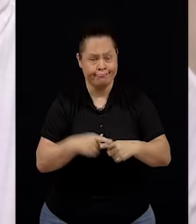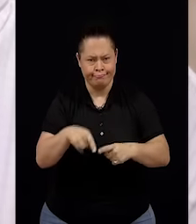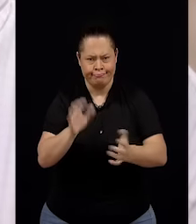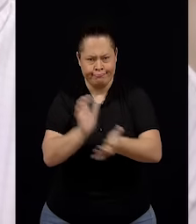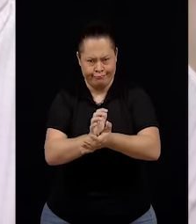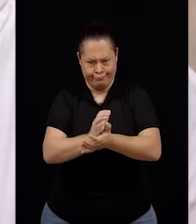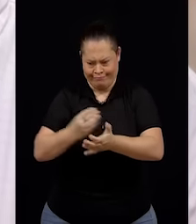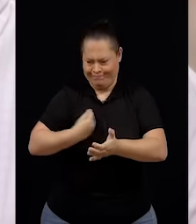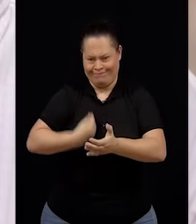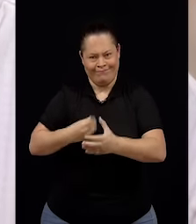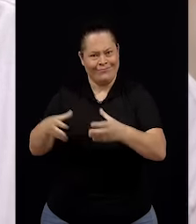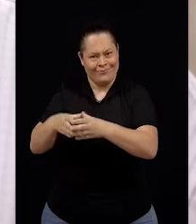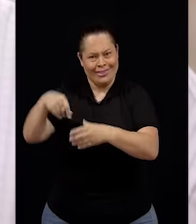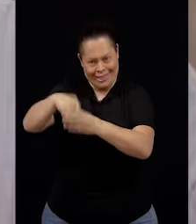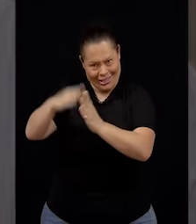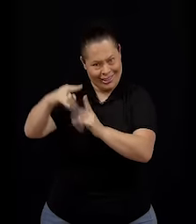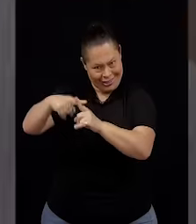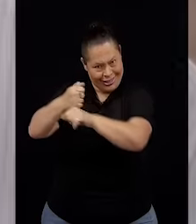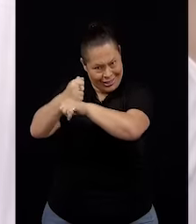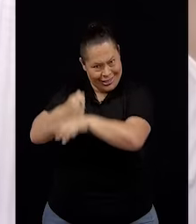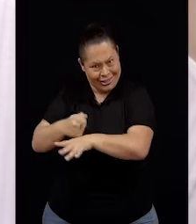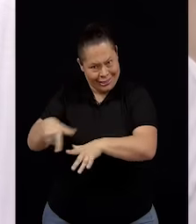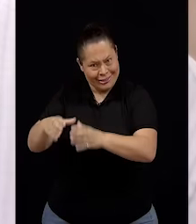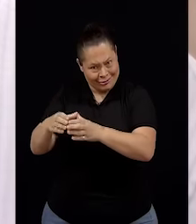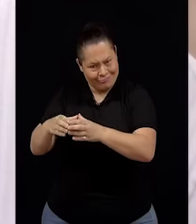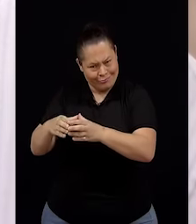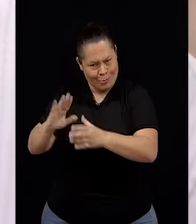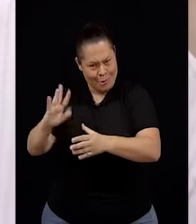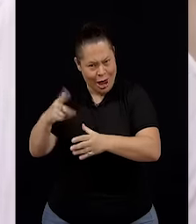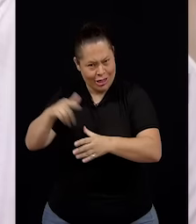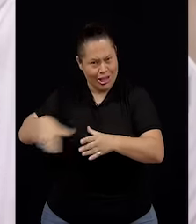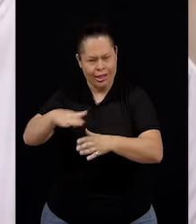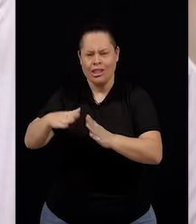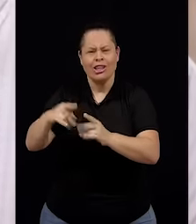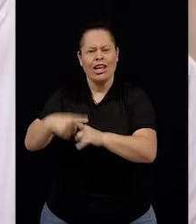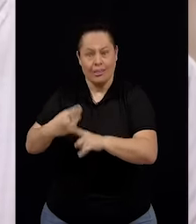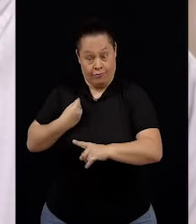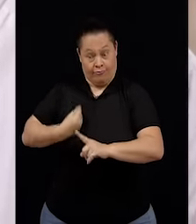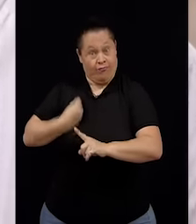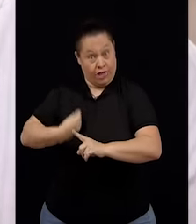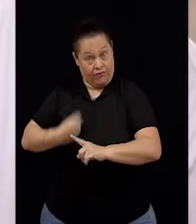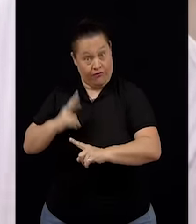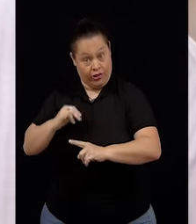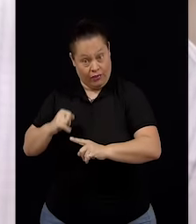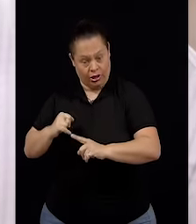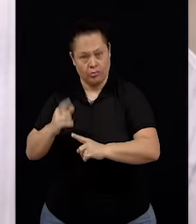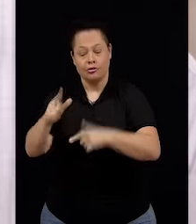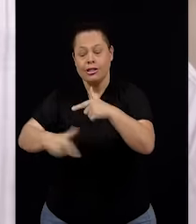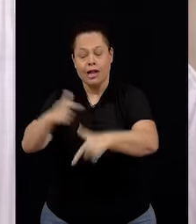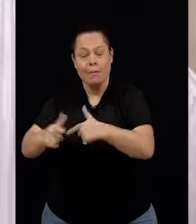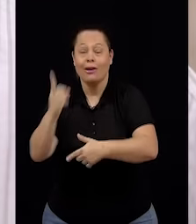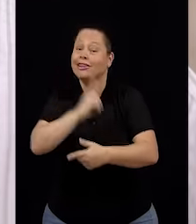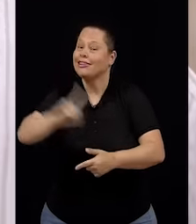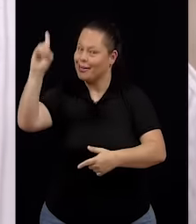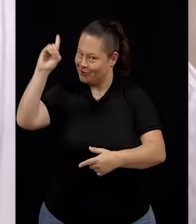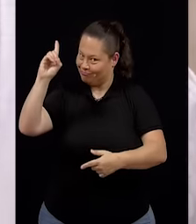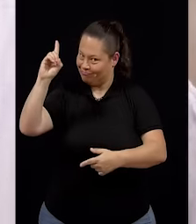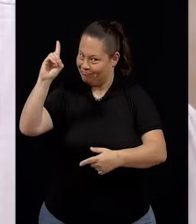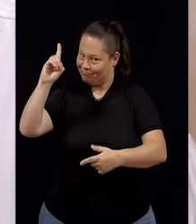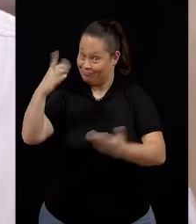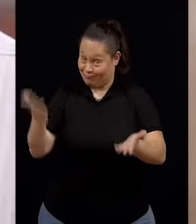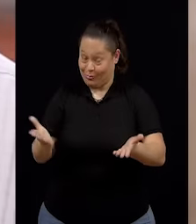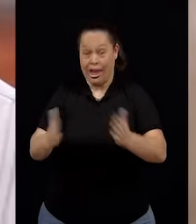em que a Arquidiocese vivia. Igreja viva, povo de Deus, uma igreja que não é só uma igreja hierárquica,